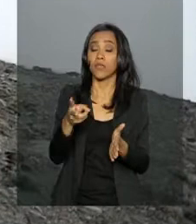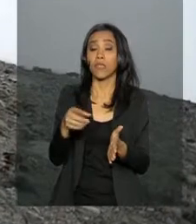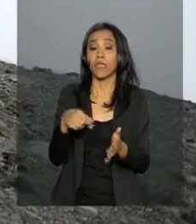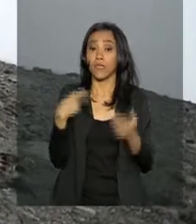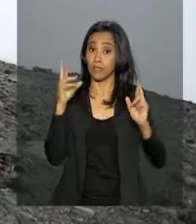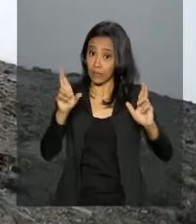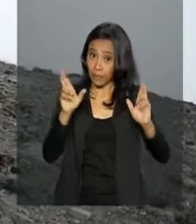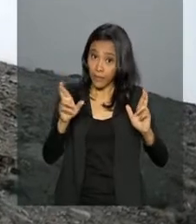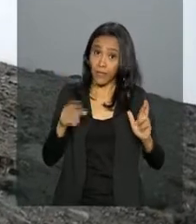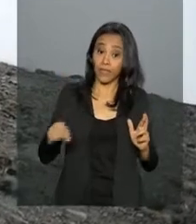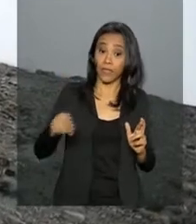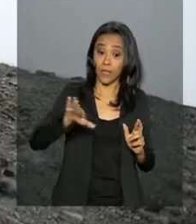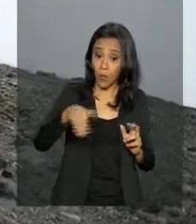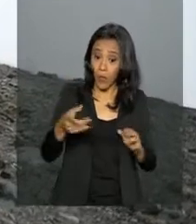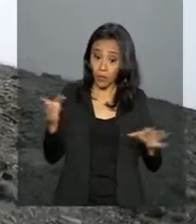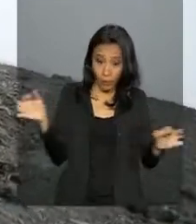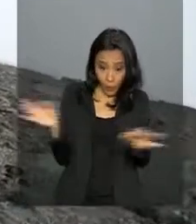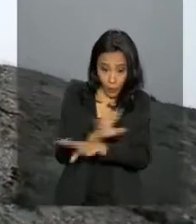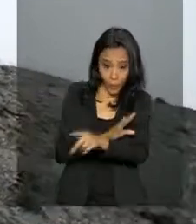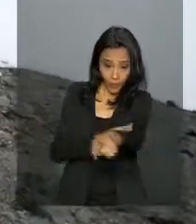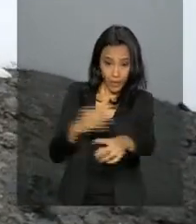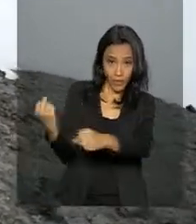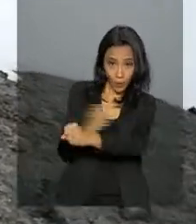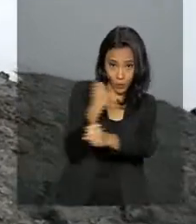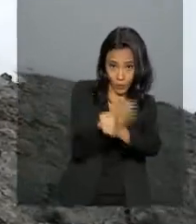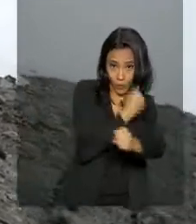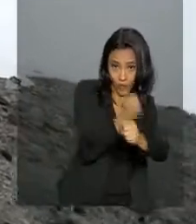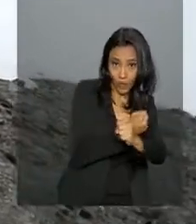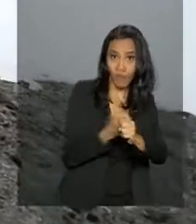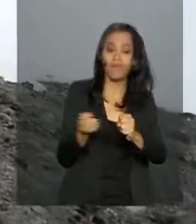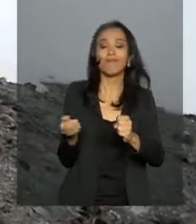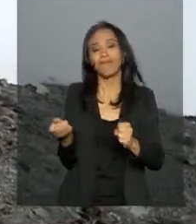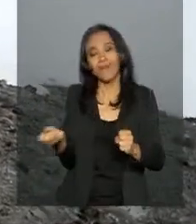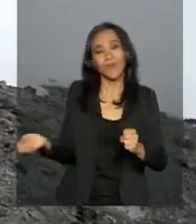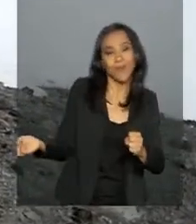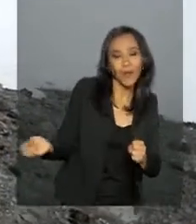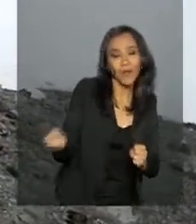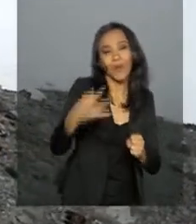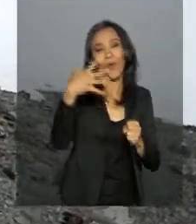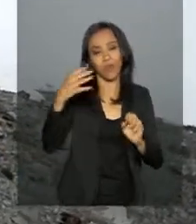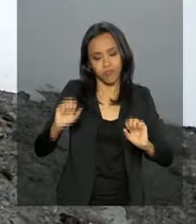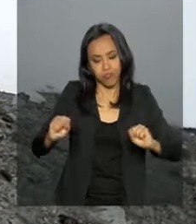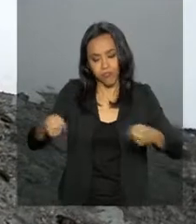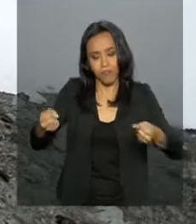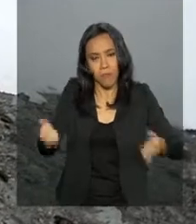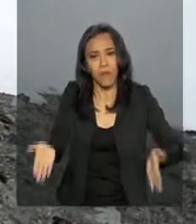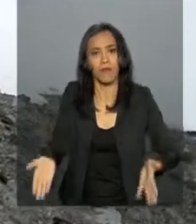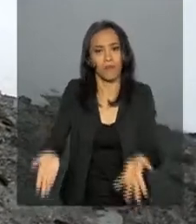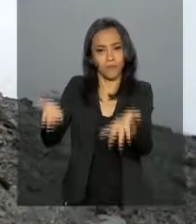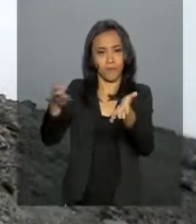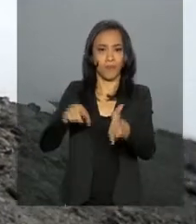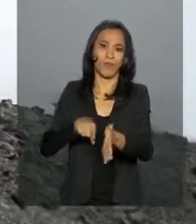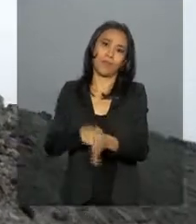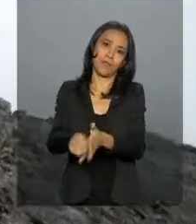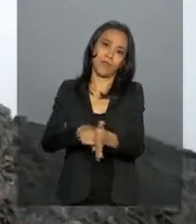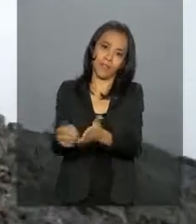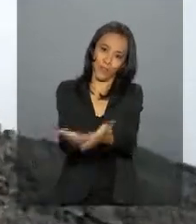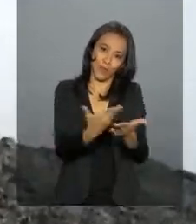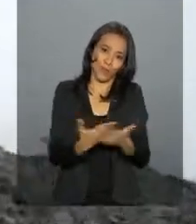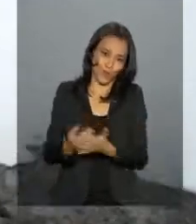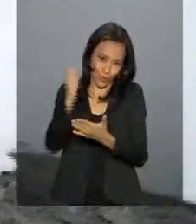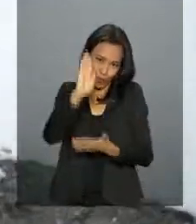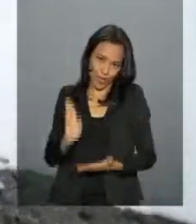expectativa é que quando estiver pronto, o complexo dê novo impulso aos estudos brasileiros aqui na Antártica.